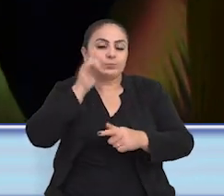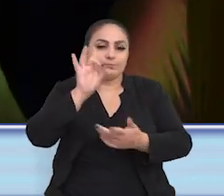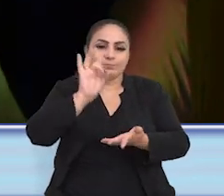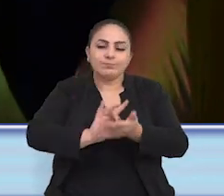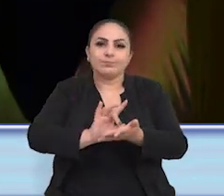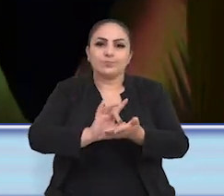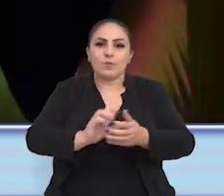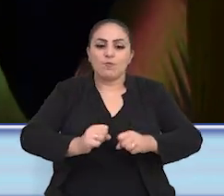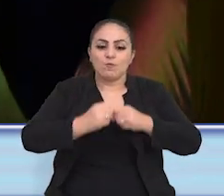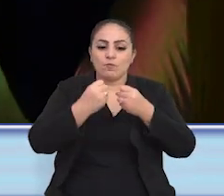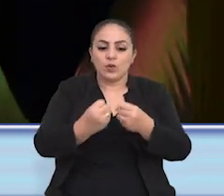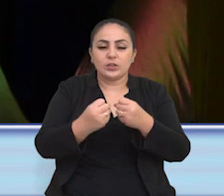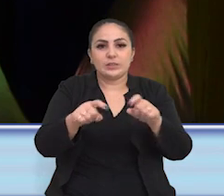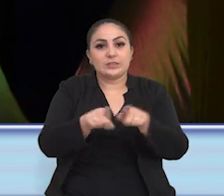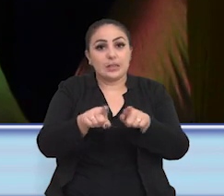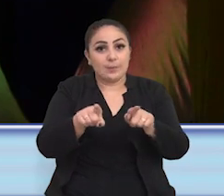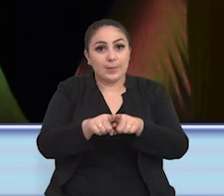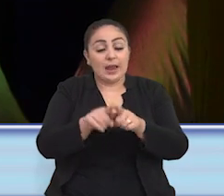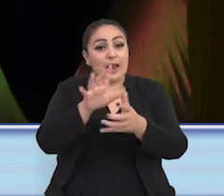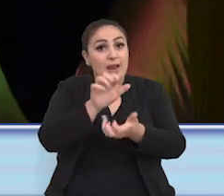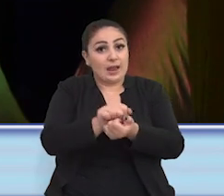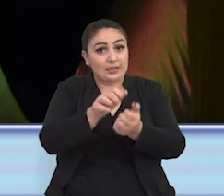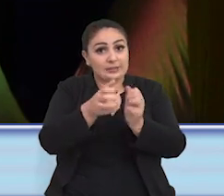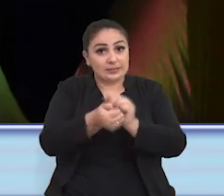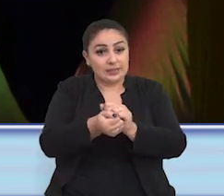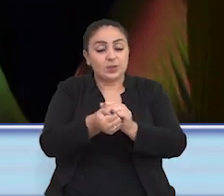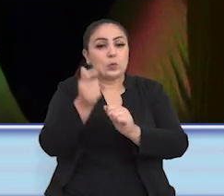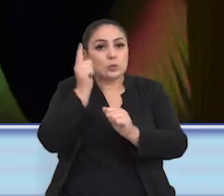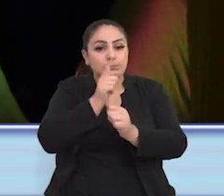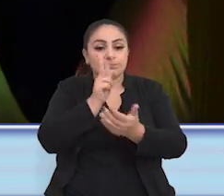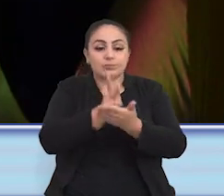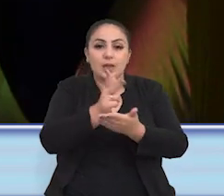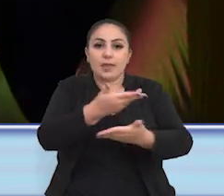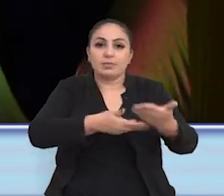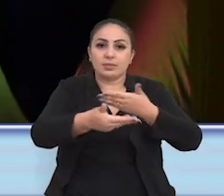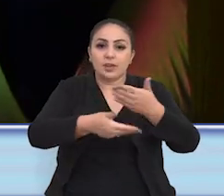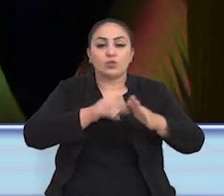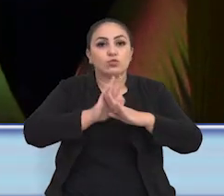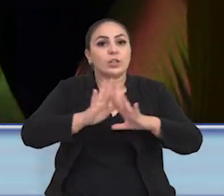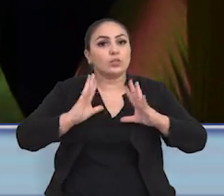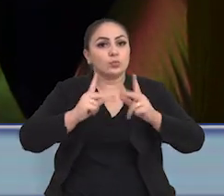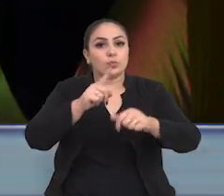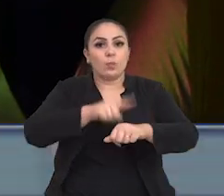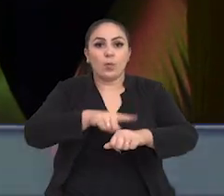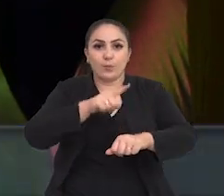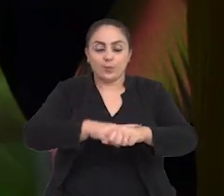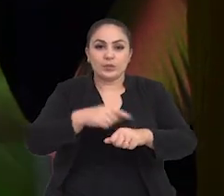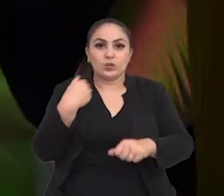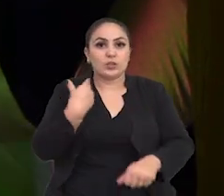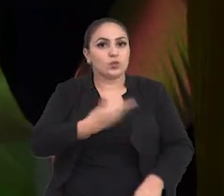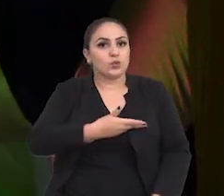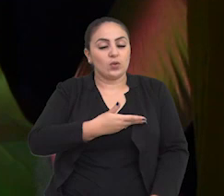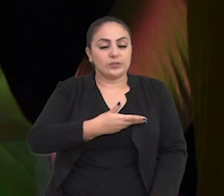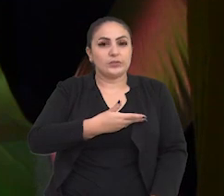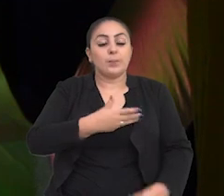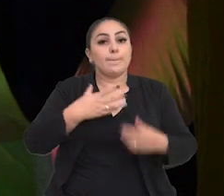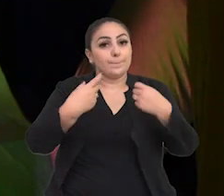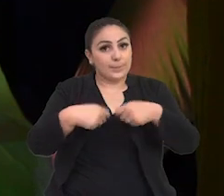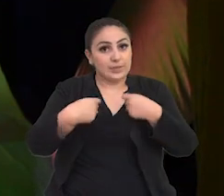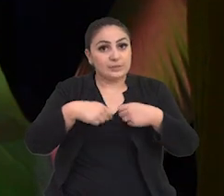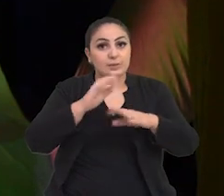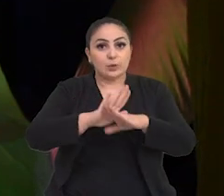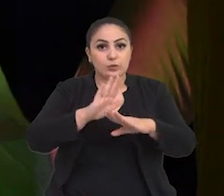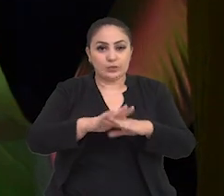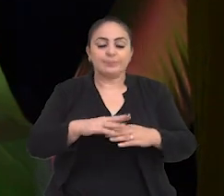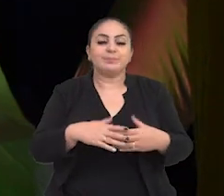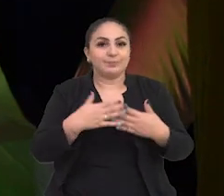seus sonhos firmes e fortes, mas que também a arte tenha sido contemplada e ajudada nesse momento no qual todos nós